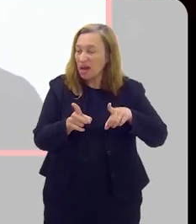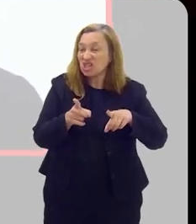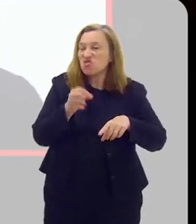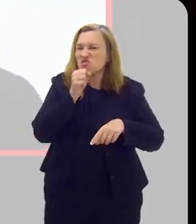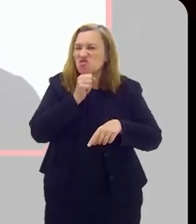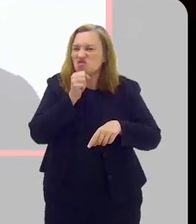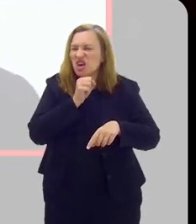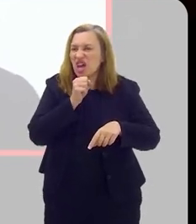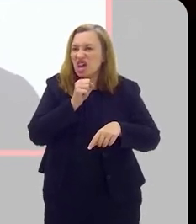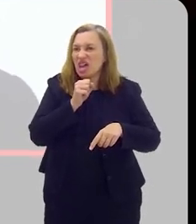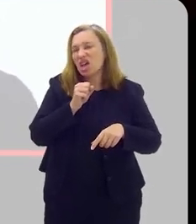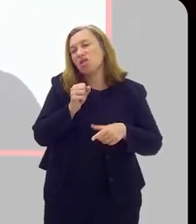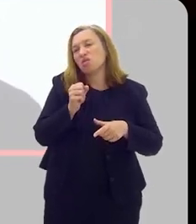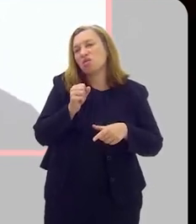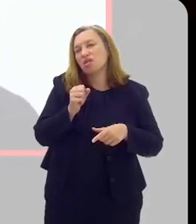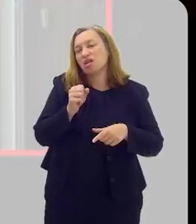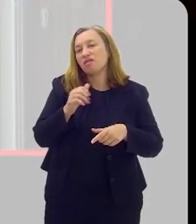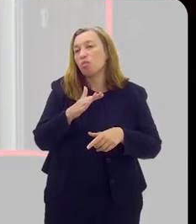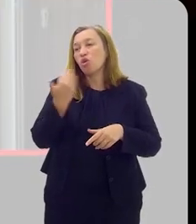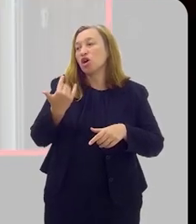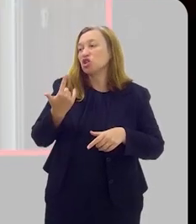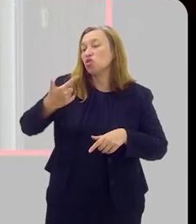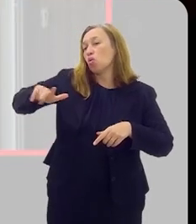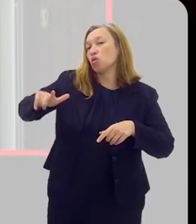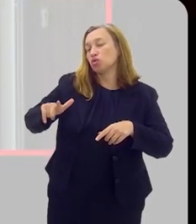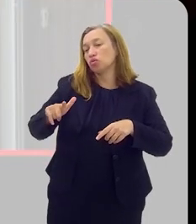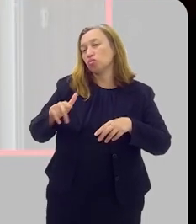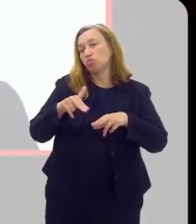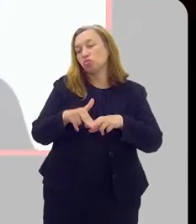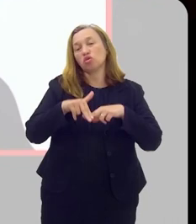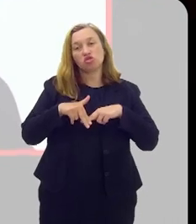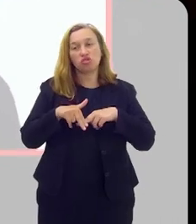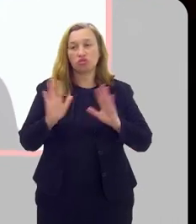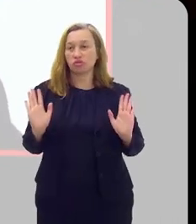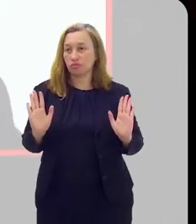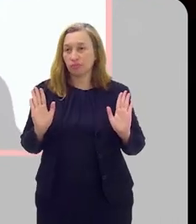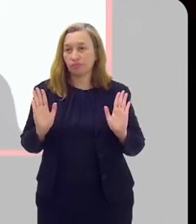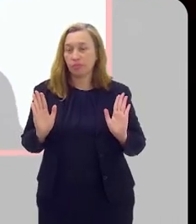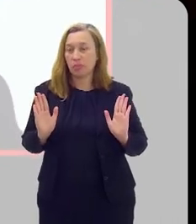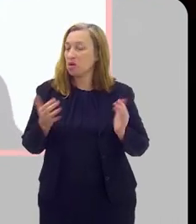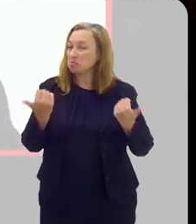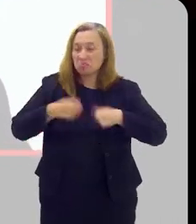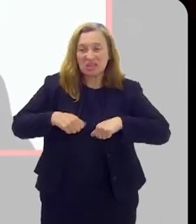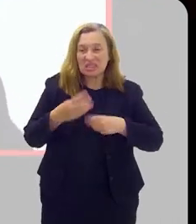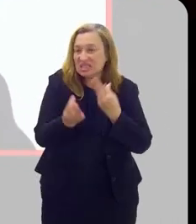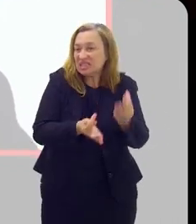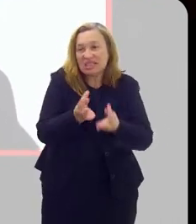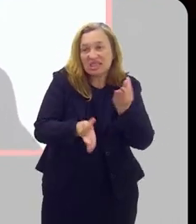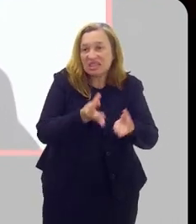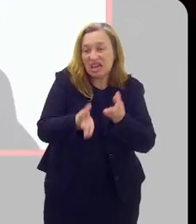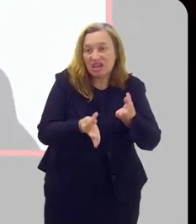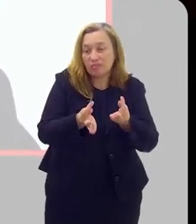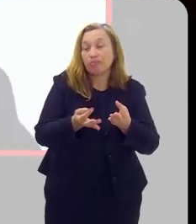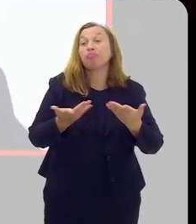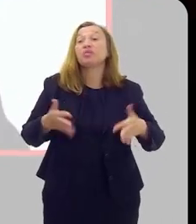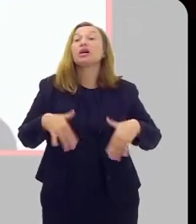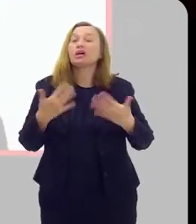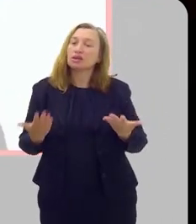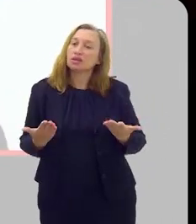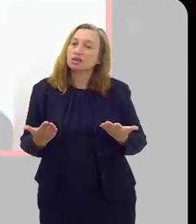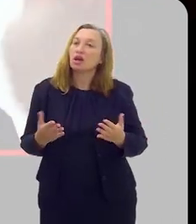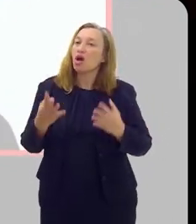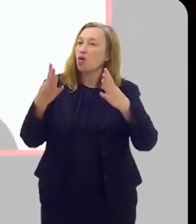vida, vai acabar falecendo de outras causas. E o câncer de próstata não vai nem precisar tratar, né? Evitando um tratamento desnecessário.